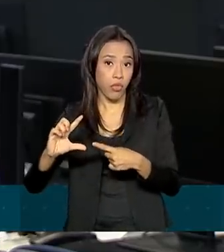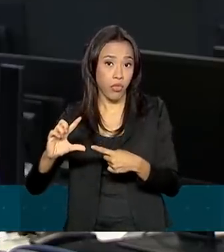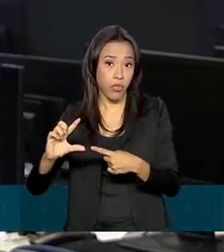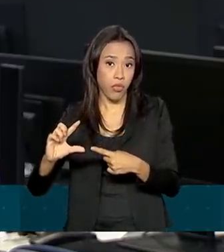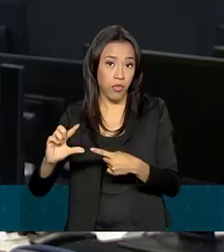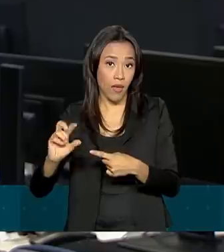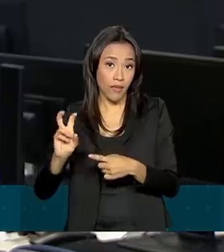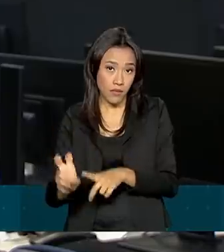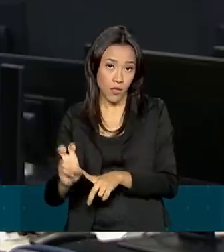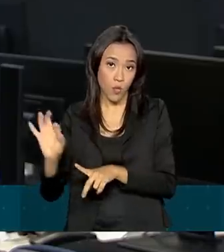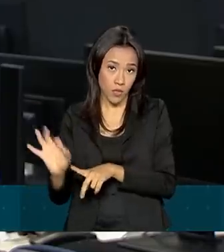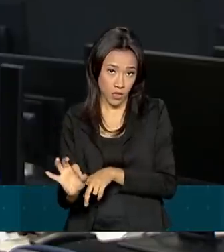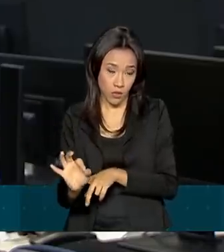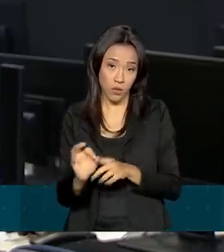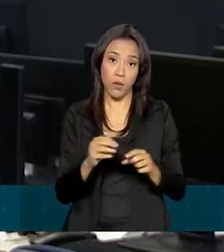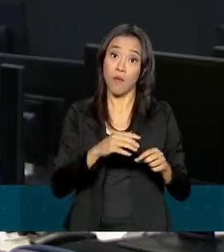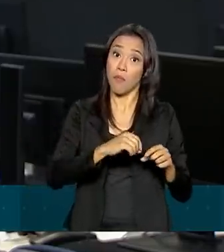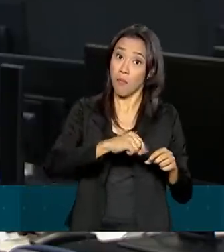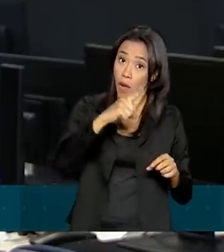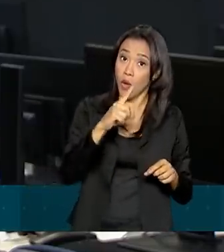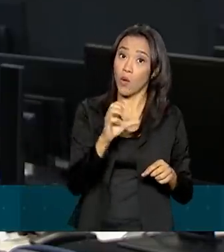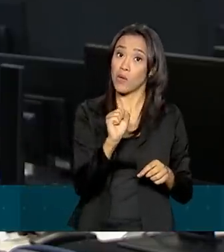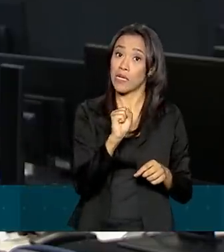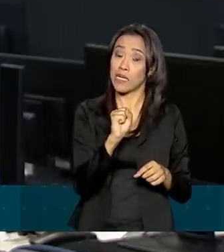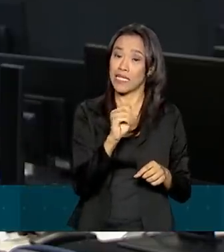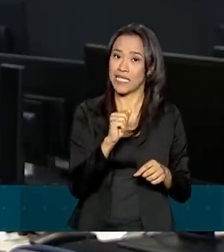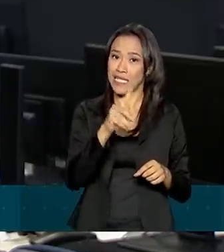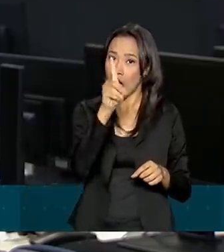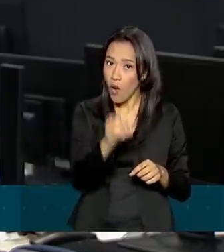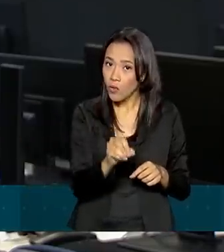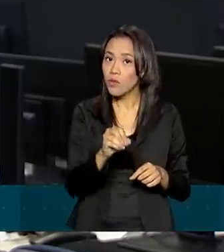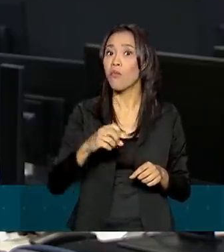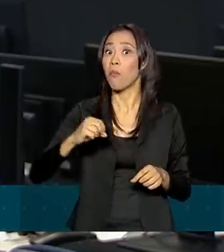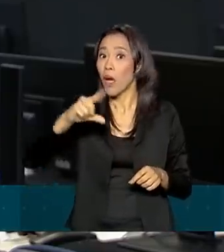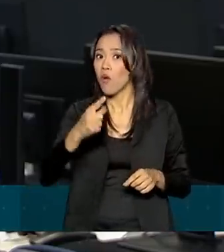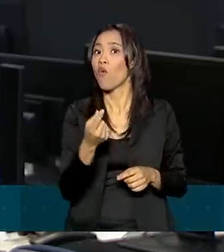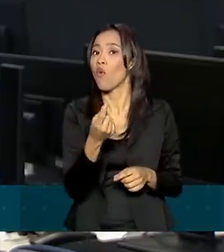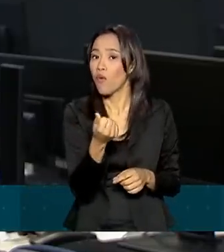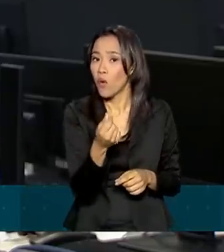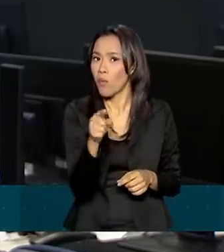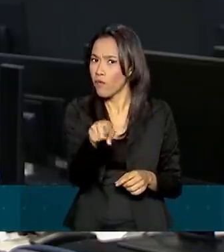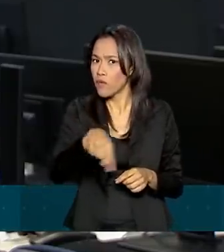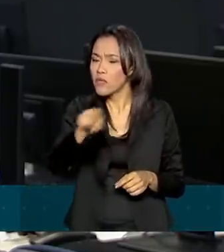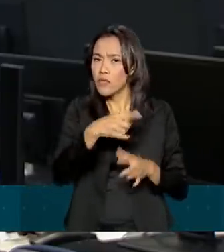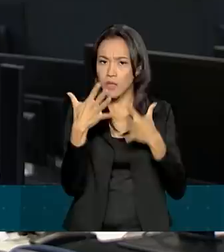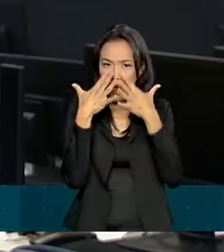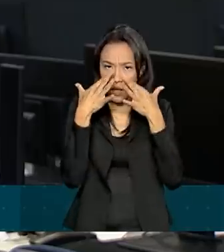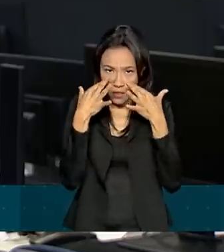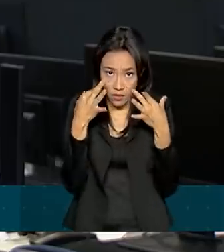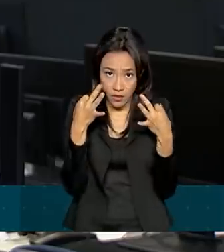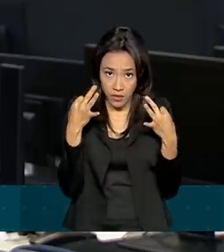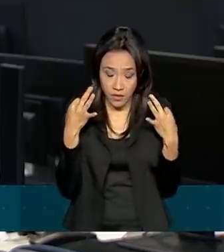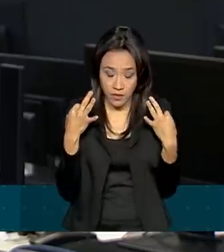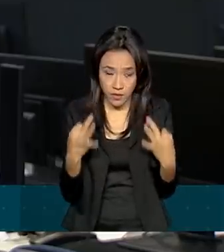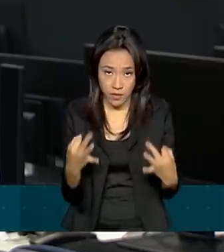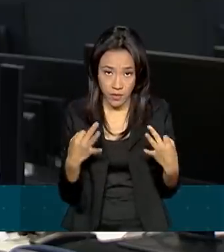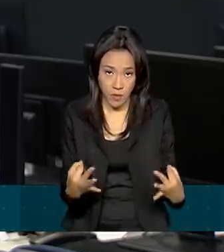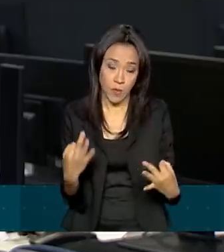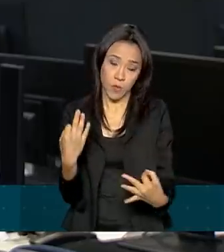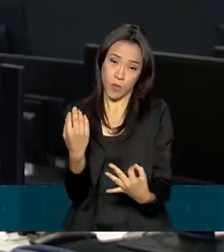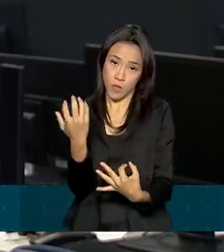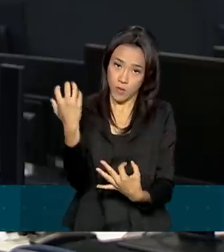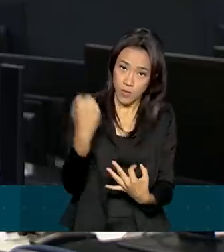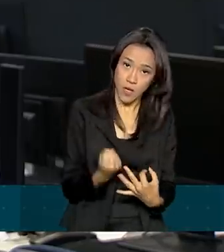5%. Quanto maior o saldo, menor o valor. Mas é preciso ficar atento, principalmente porque os optantes pelo saque aniversário